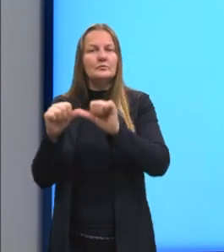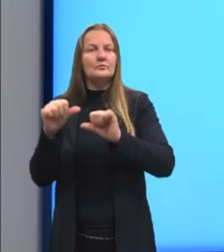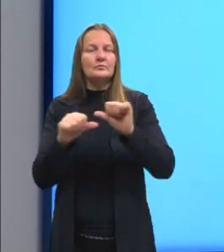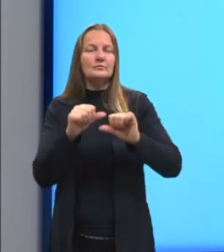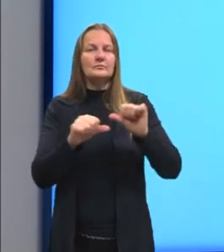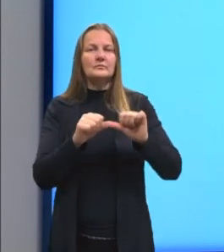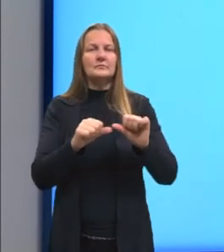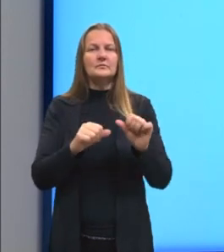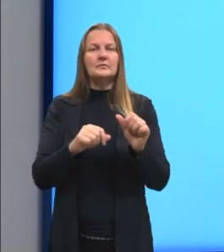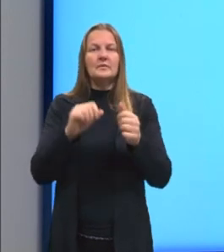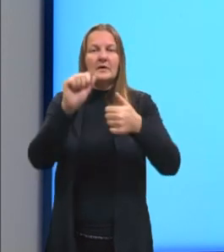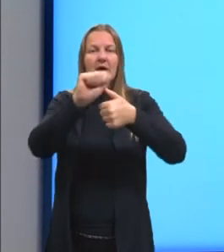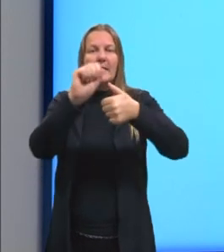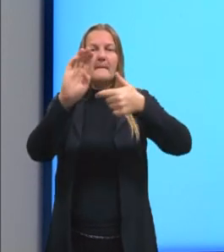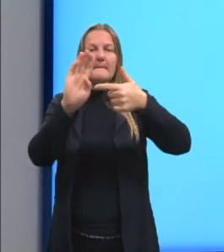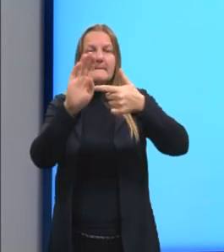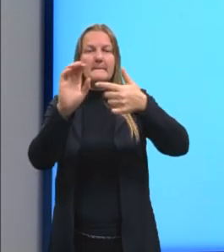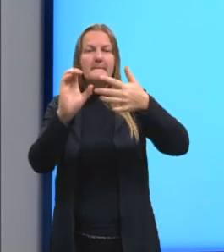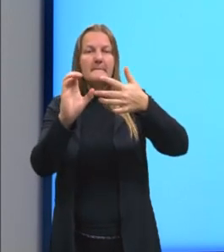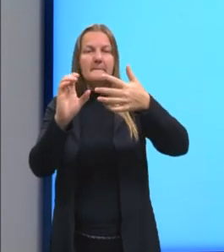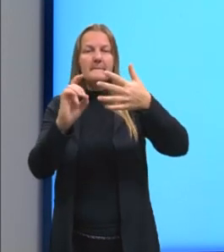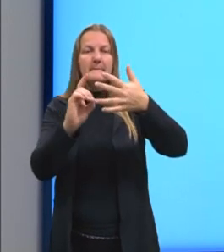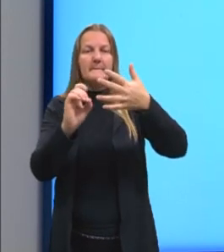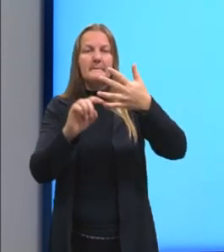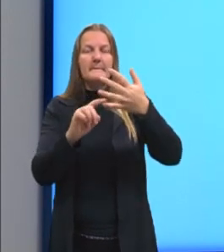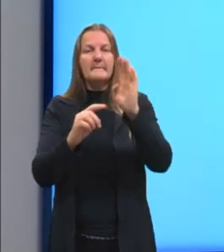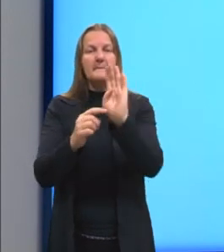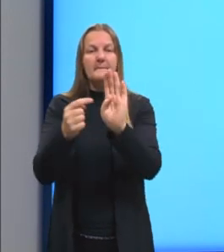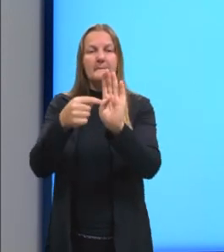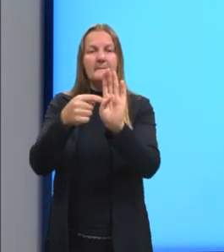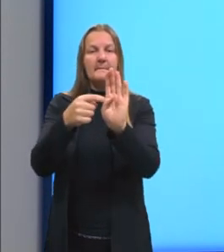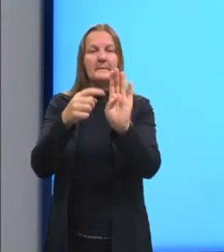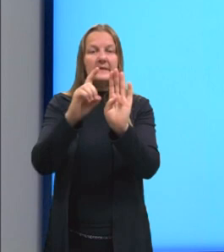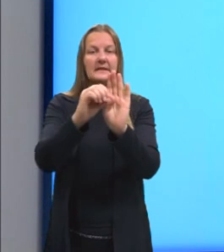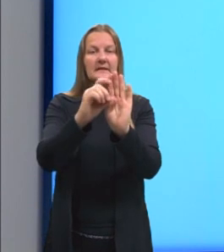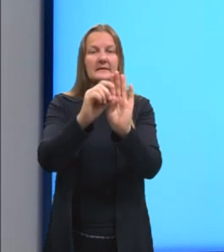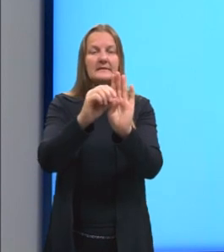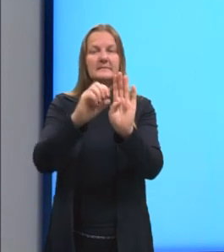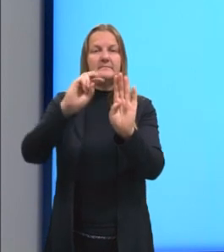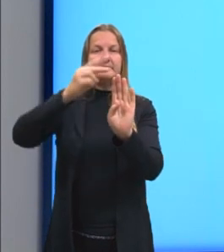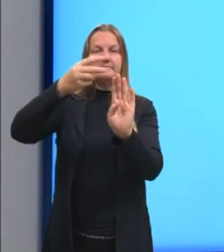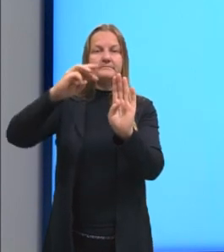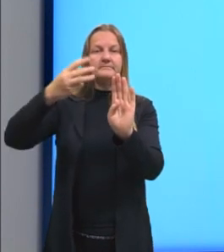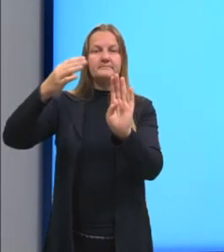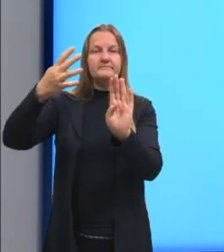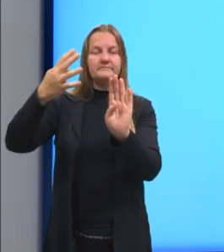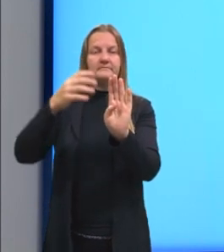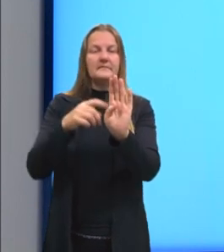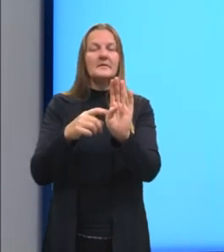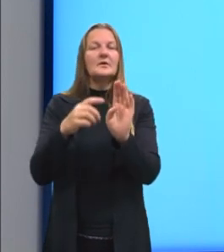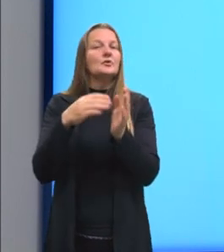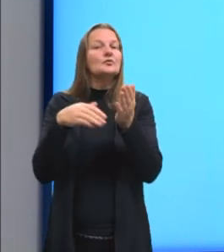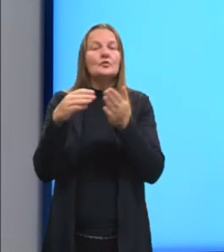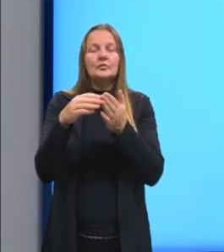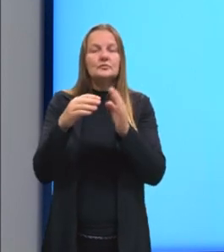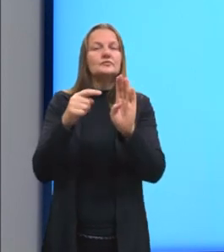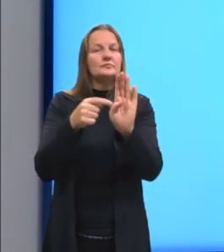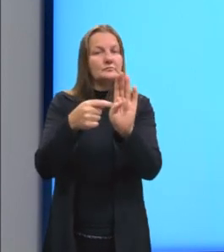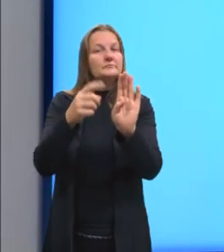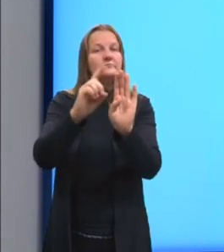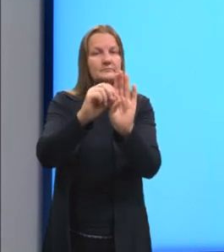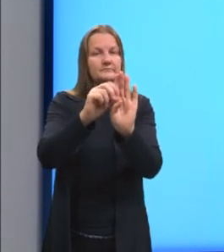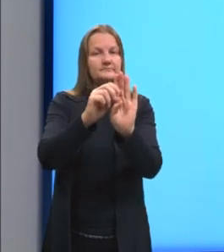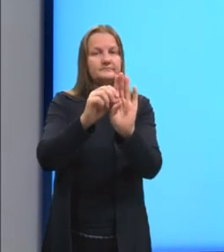as alternativas é só o expoente da base 10. Então, todos os formatos ali já estão em notação. Nós vamos